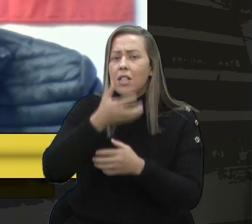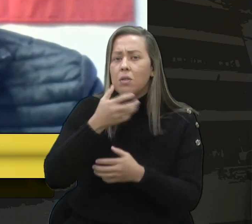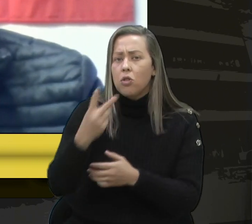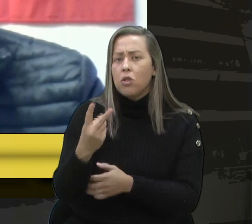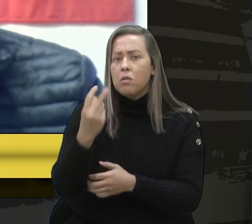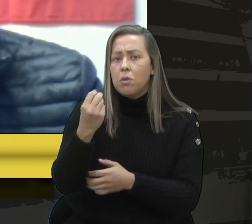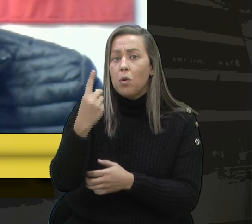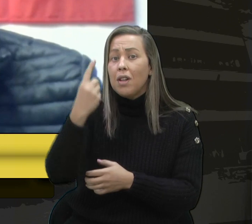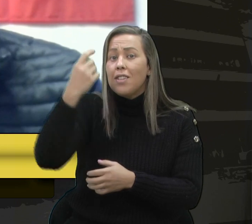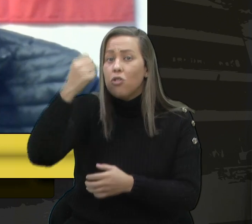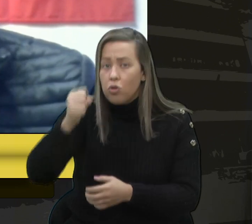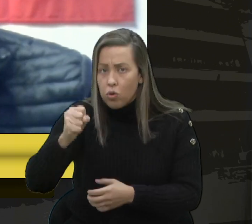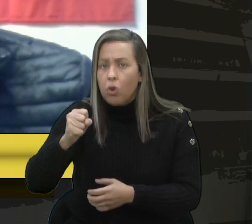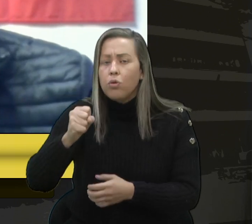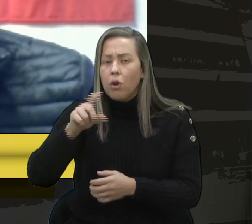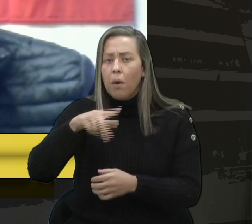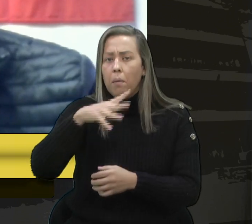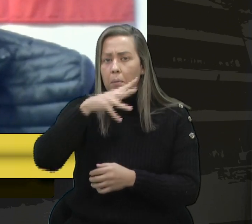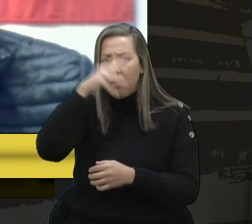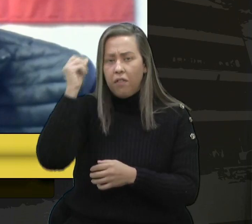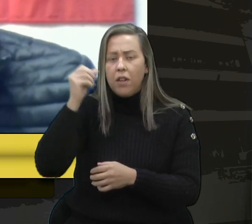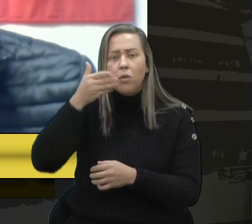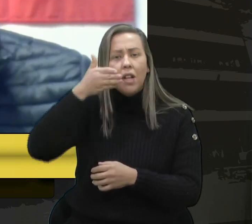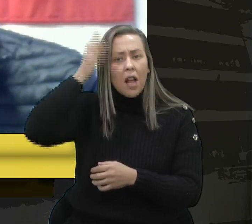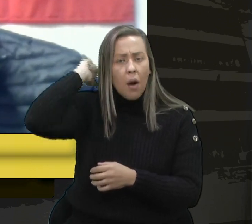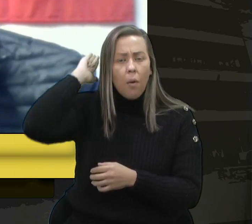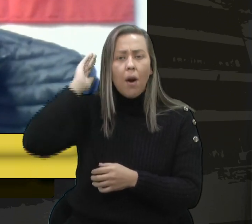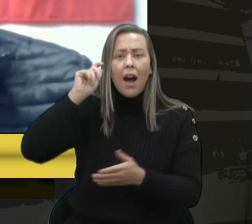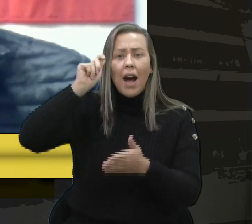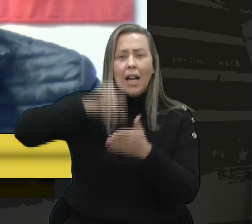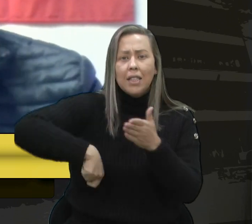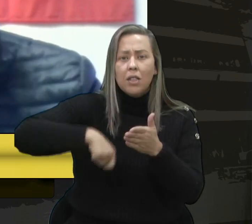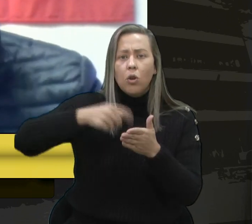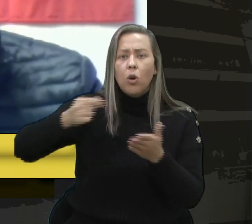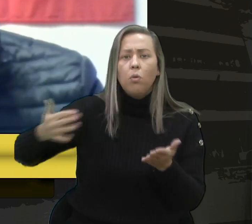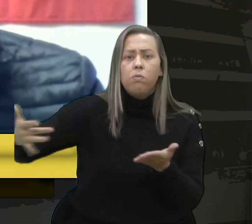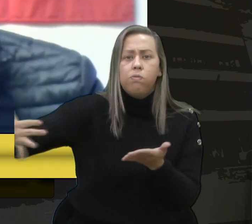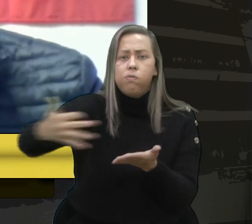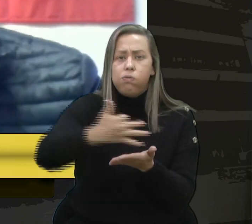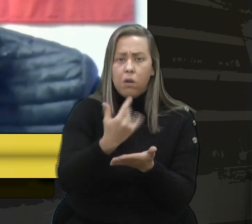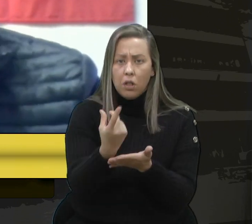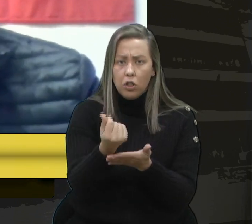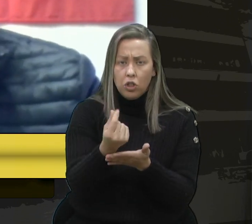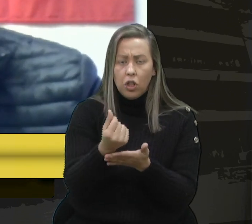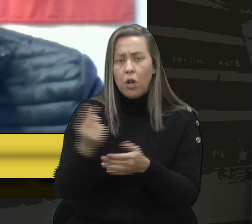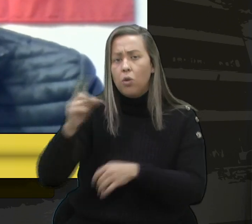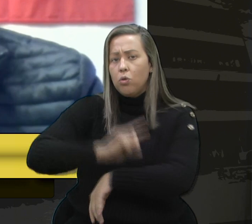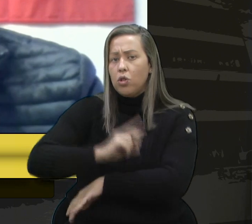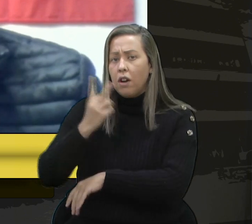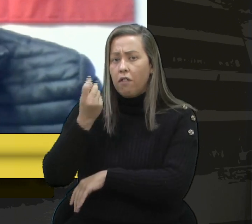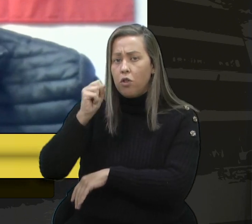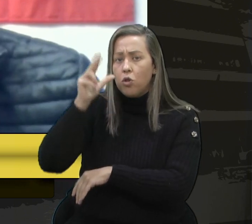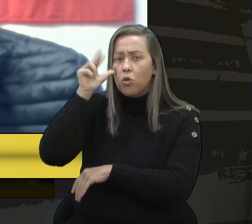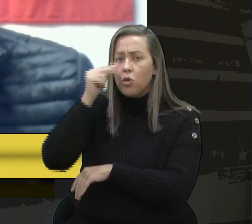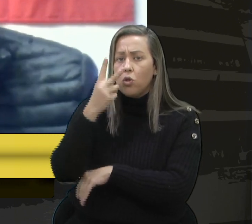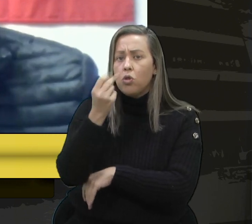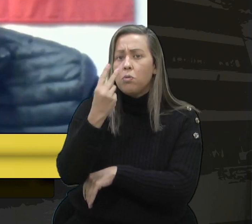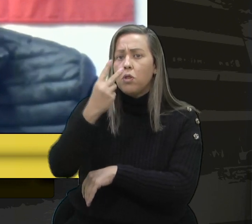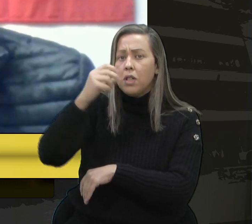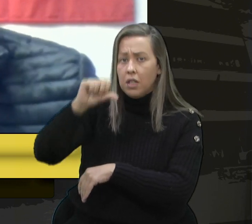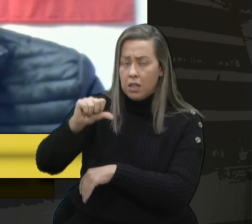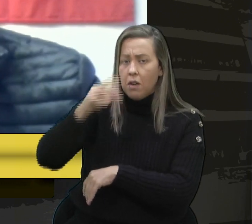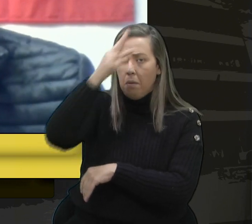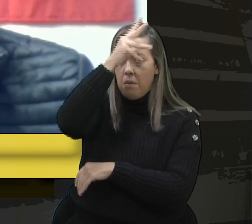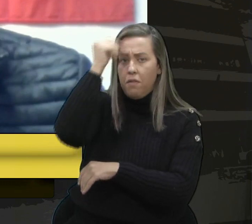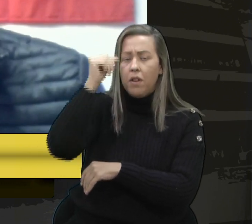de 2018, o então prefeito Daniel Guerra assinou a captação de recursos. No dia 28 de abril de 2019, o